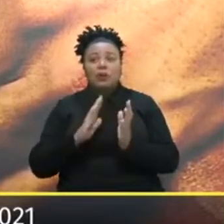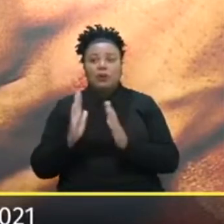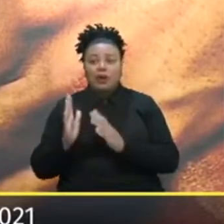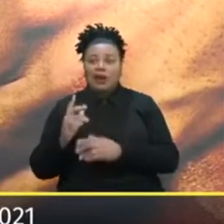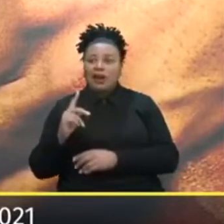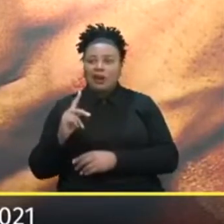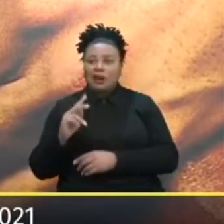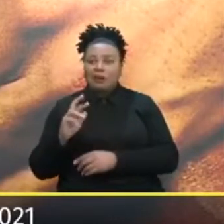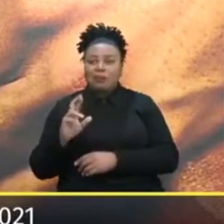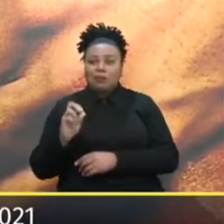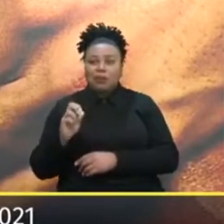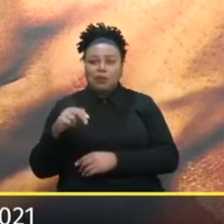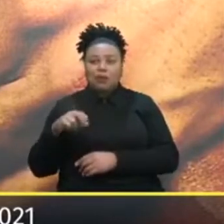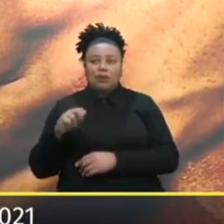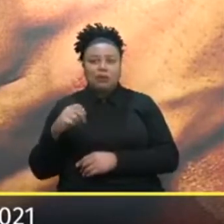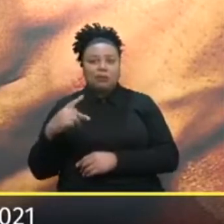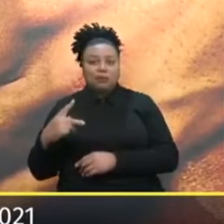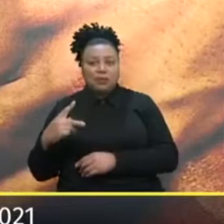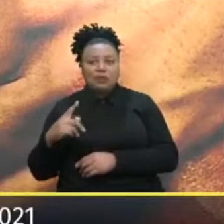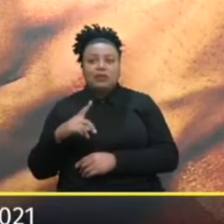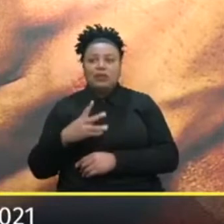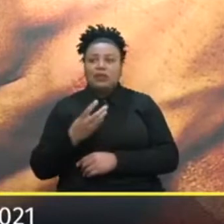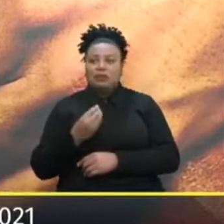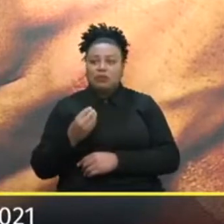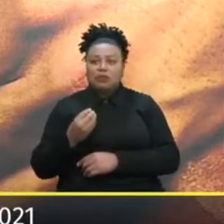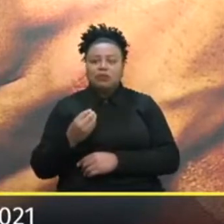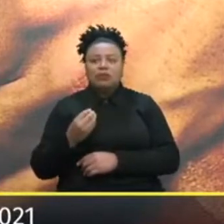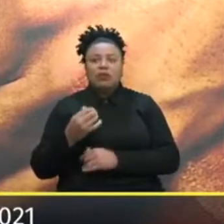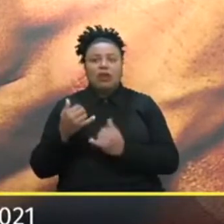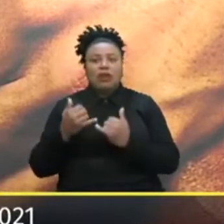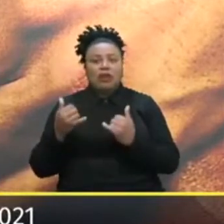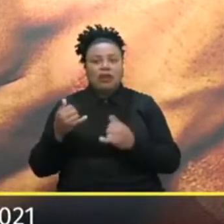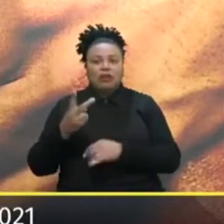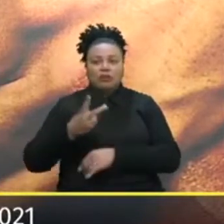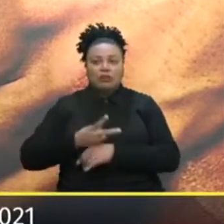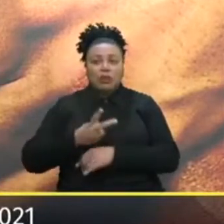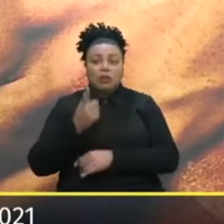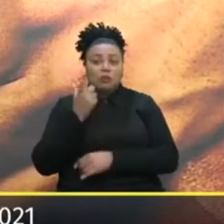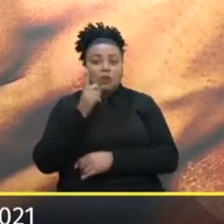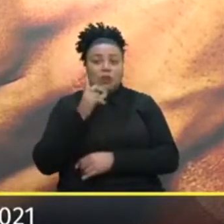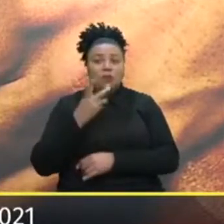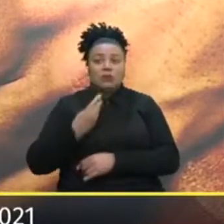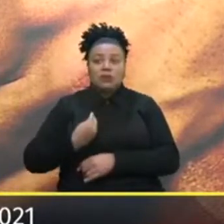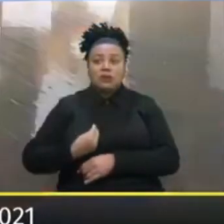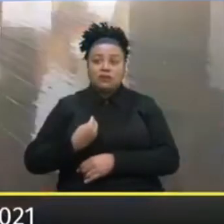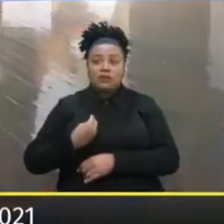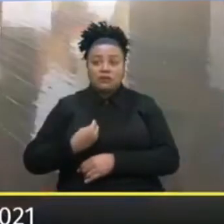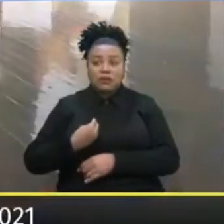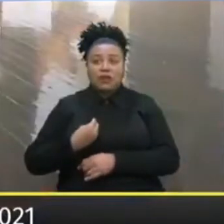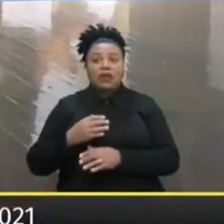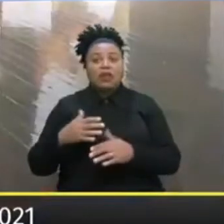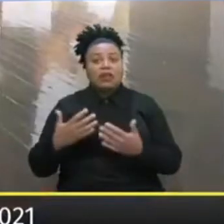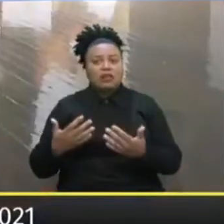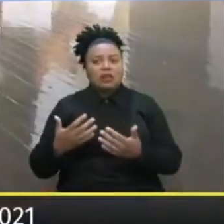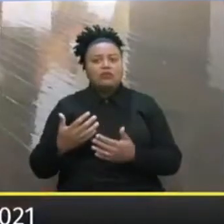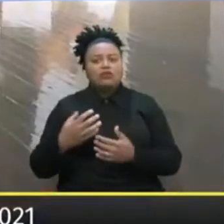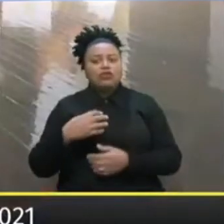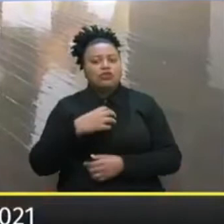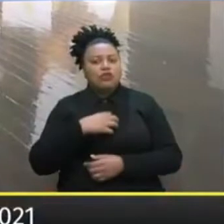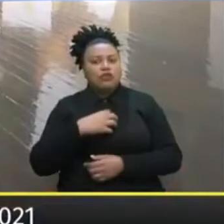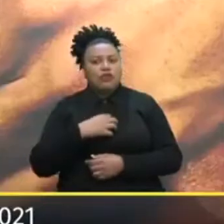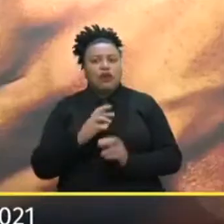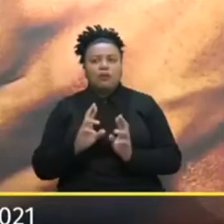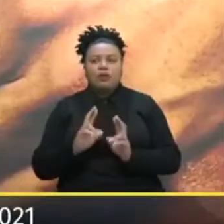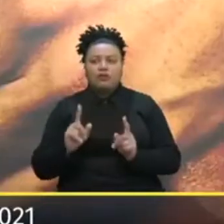ainda precisa Muito Tem muitas empresas Que precisam Pronamp Ou linhas de crédito Precisam Para sobreviver Então De modos diferentes